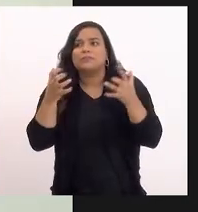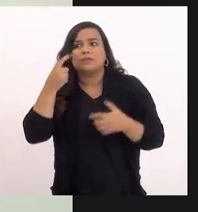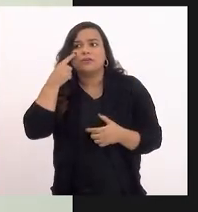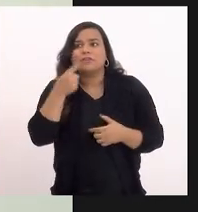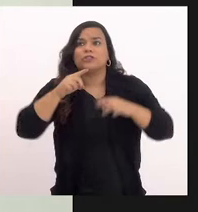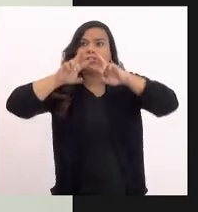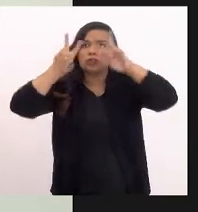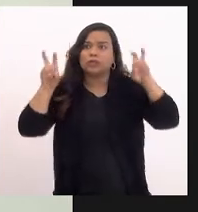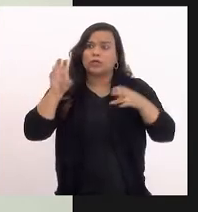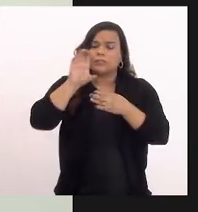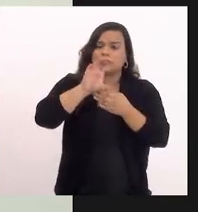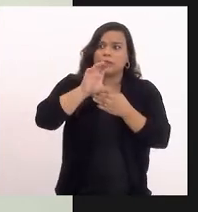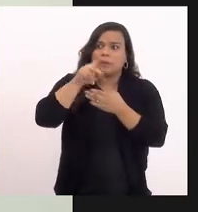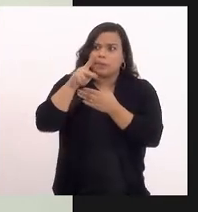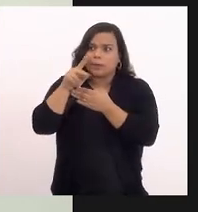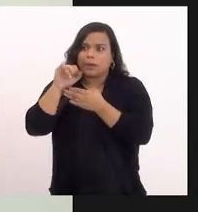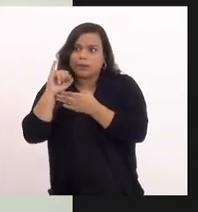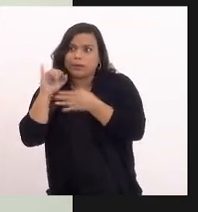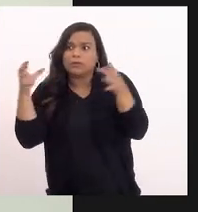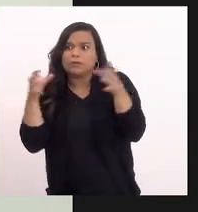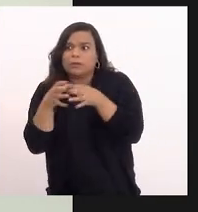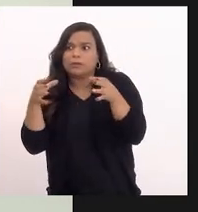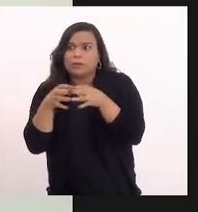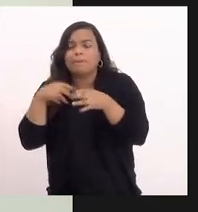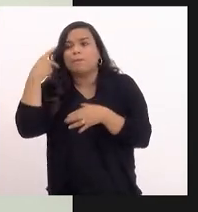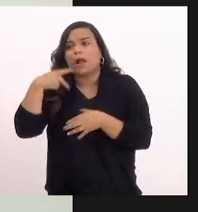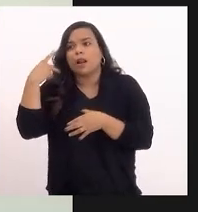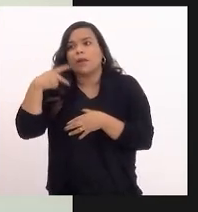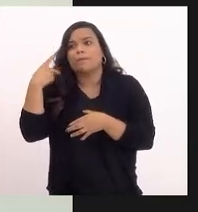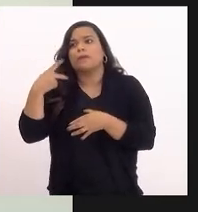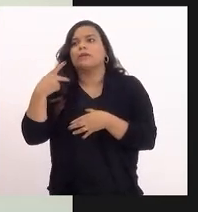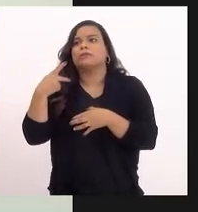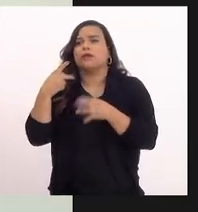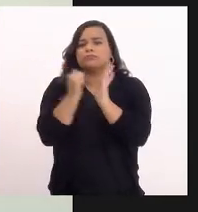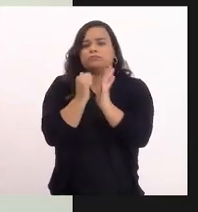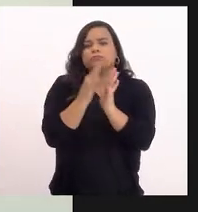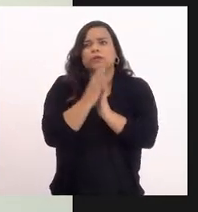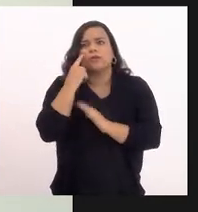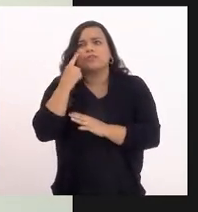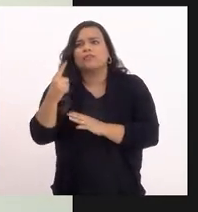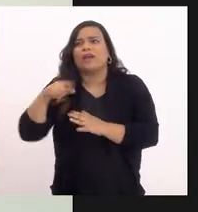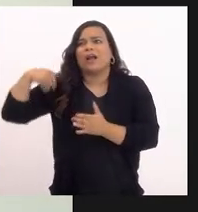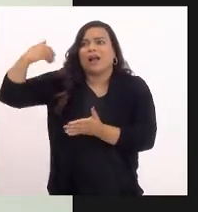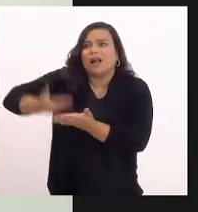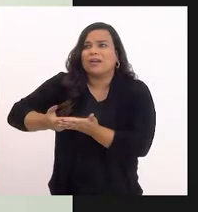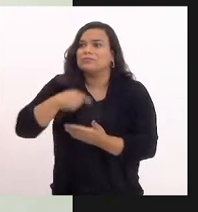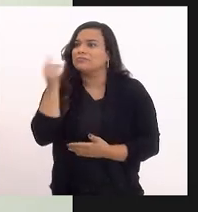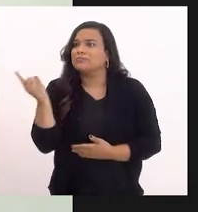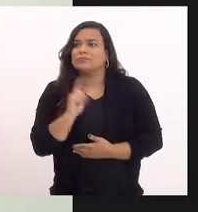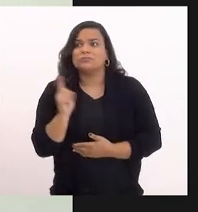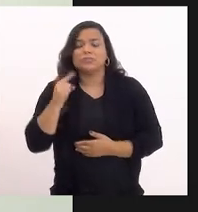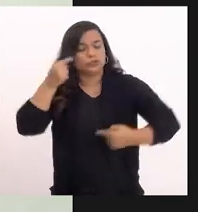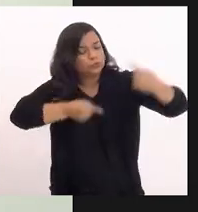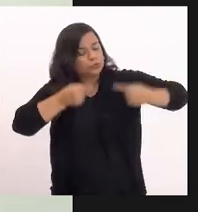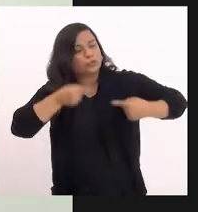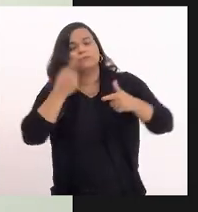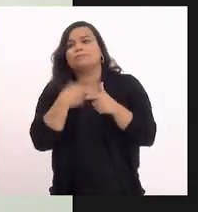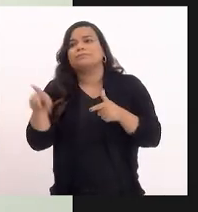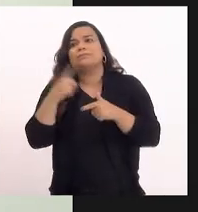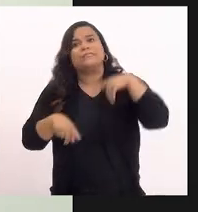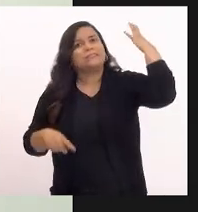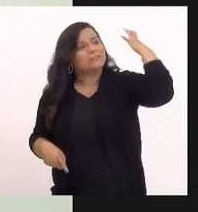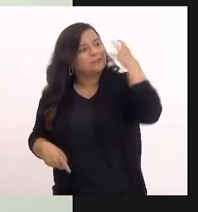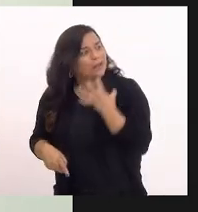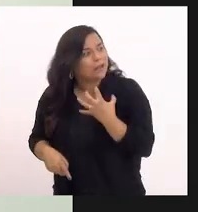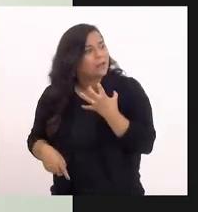CPI, da Comissão Parlamentar de Inquédito, que até agora ainda não foi instalada para discutir o sério problema que a população